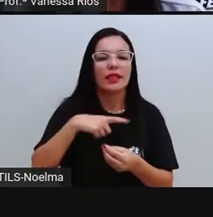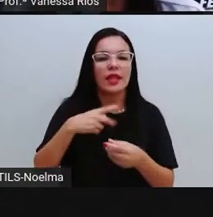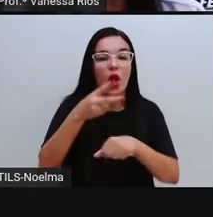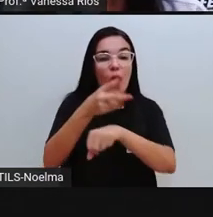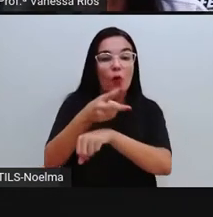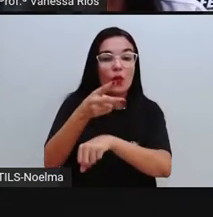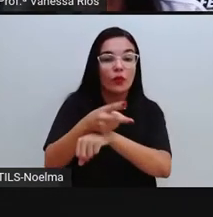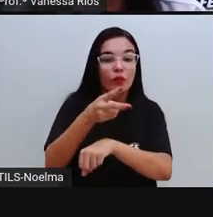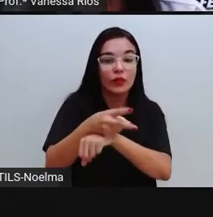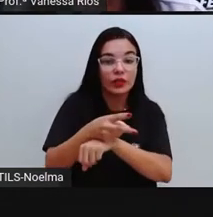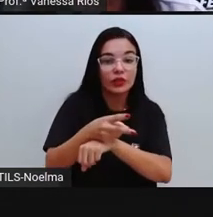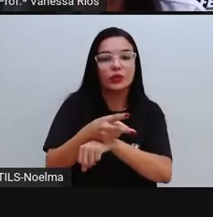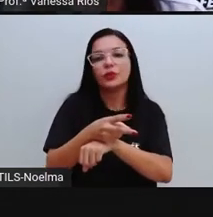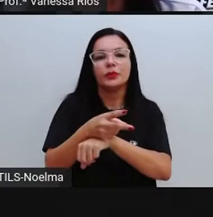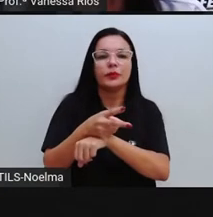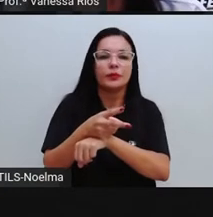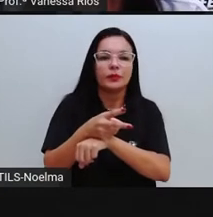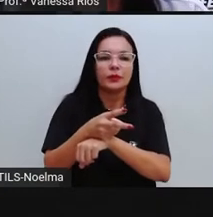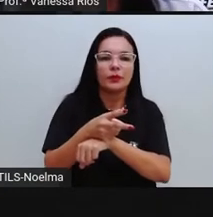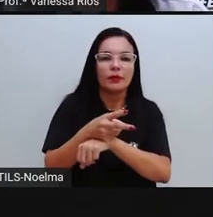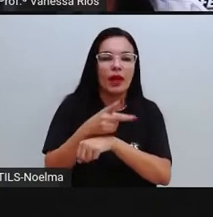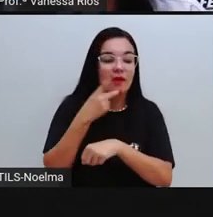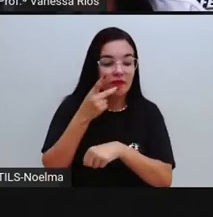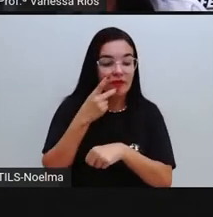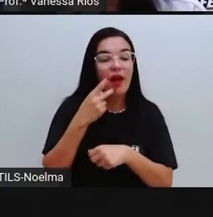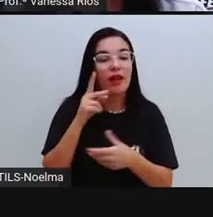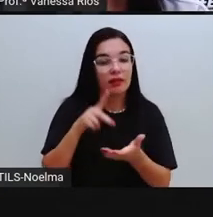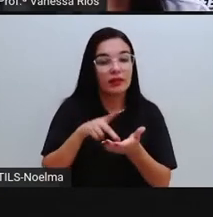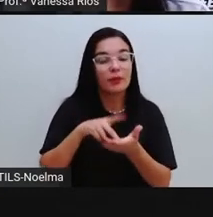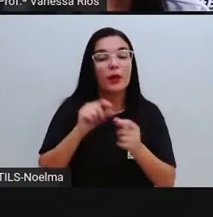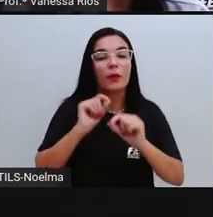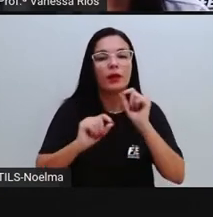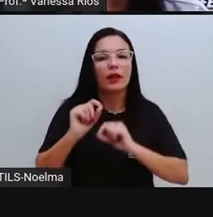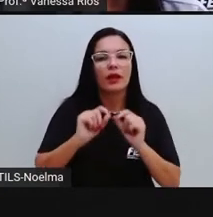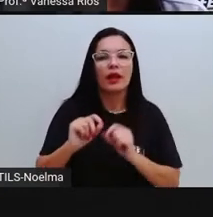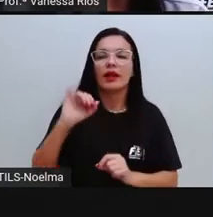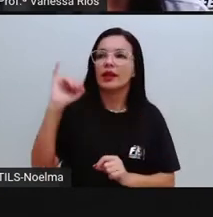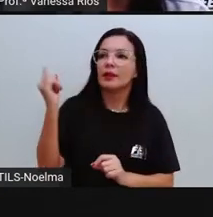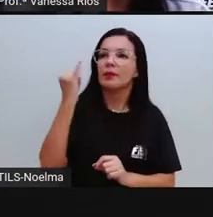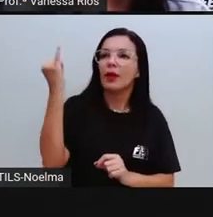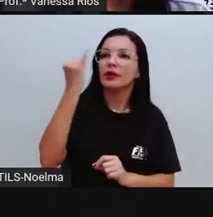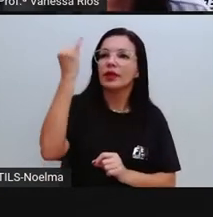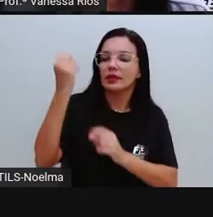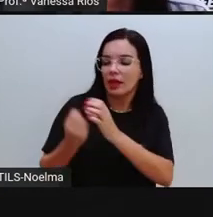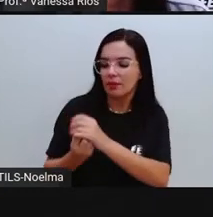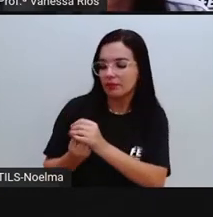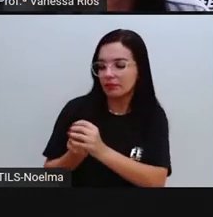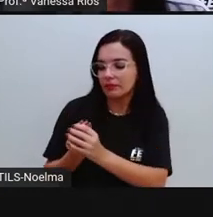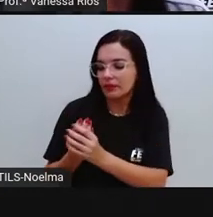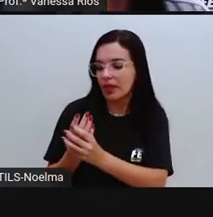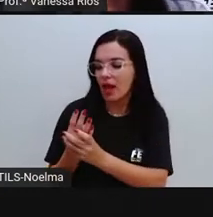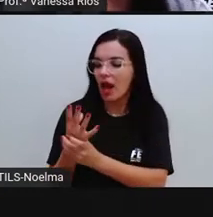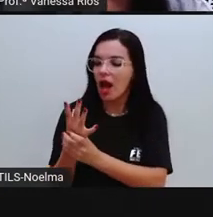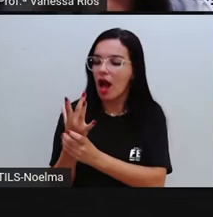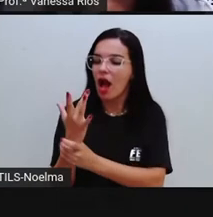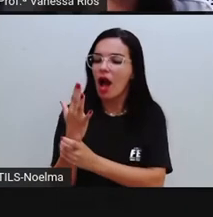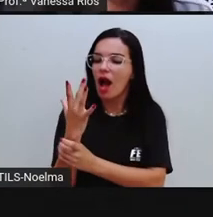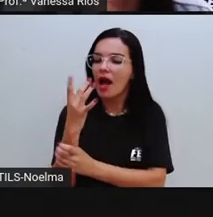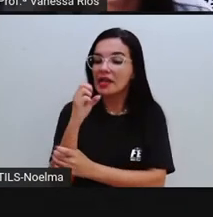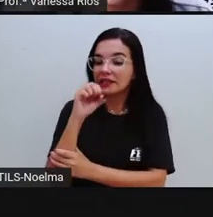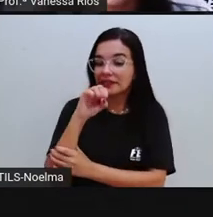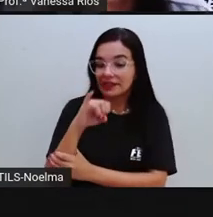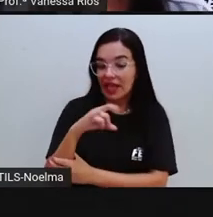vídeo que fala aí sobre a importância da germinação recebendo a luz, como é que esse